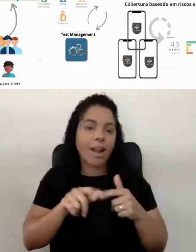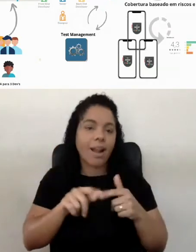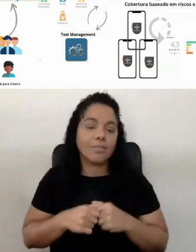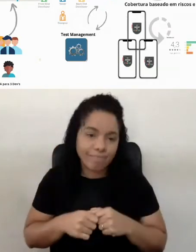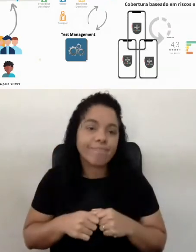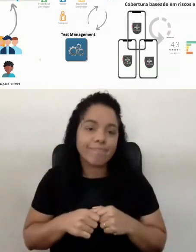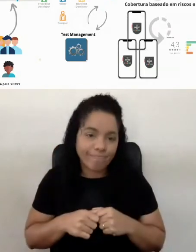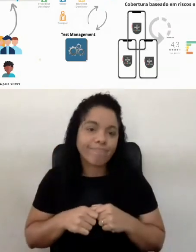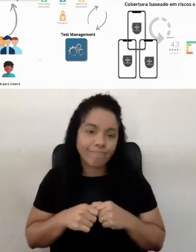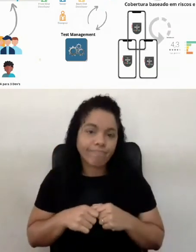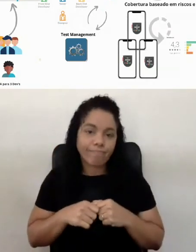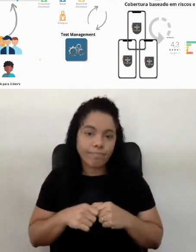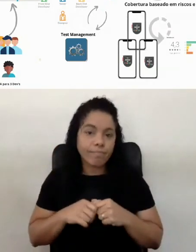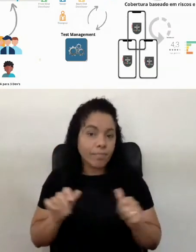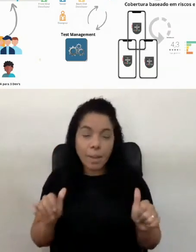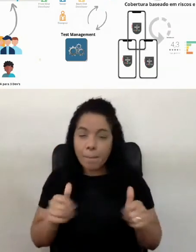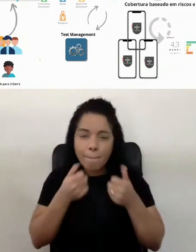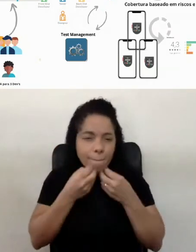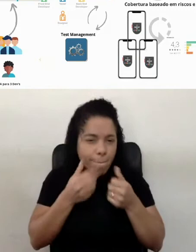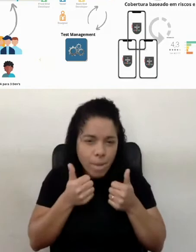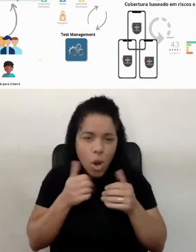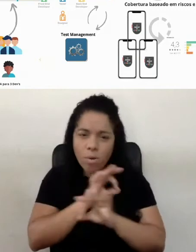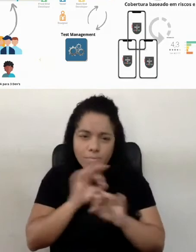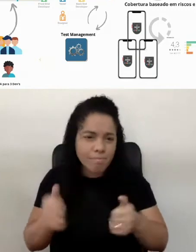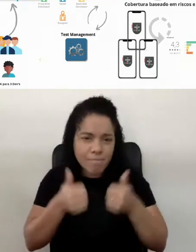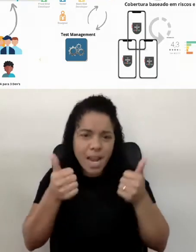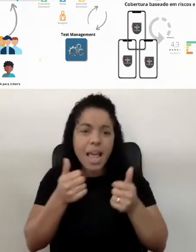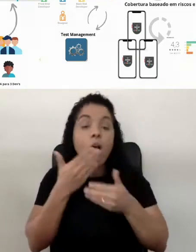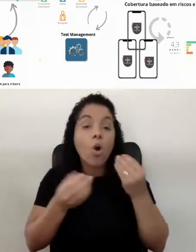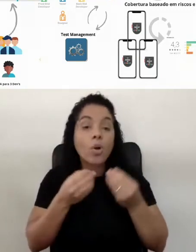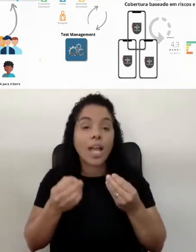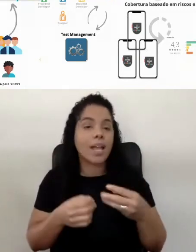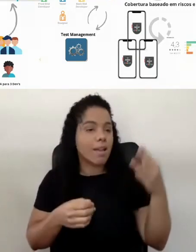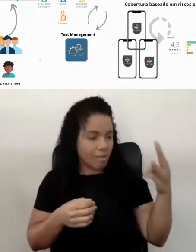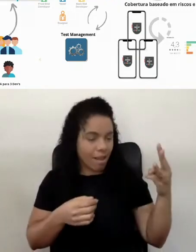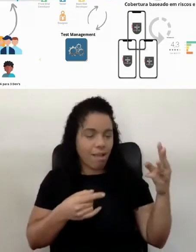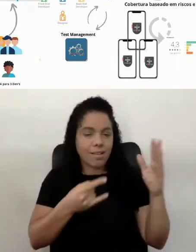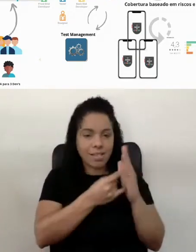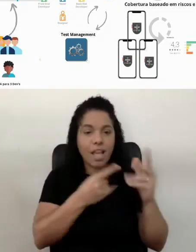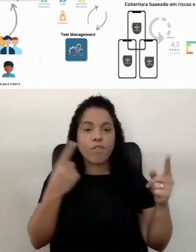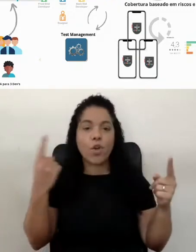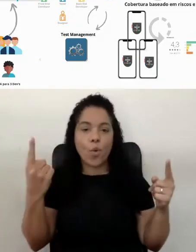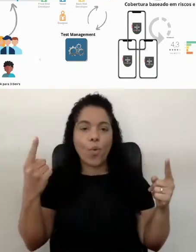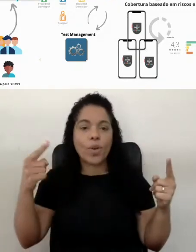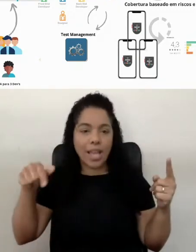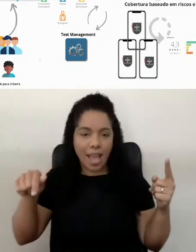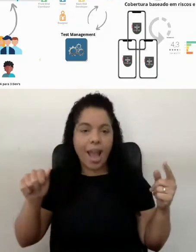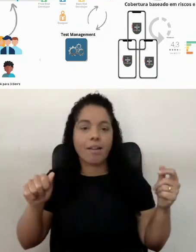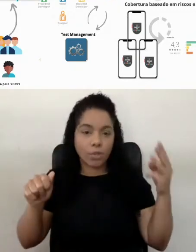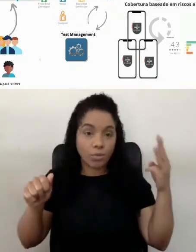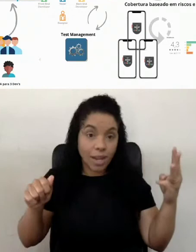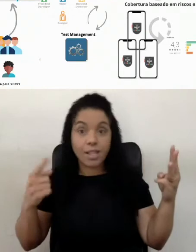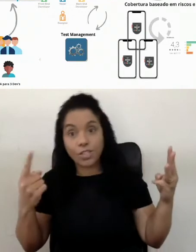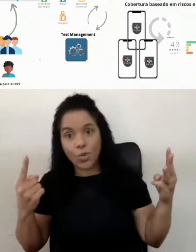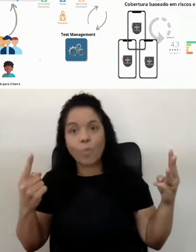então, o número que funciona bem legal no mercado é, a cada três DEVs eu tenho um QA, isso funciona muito, muito bem,